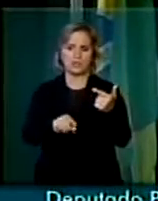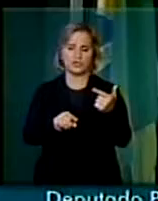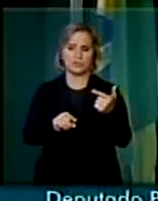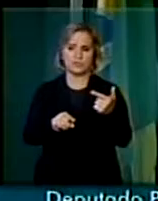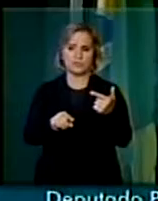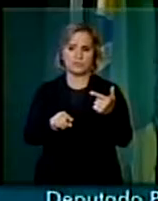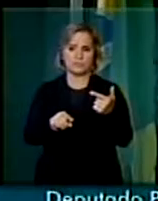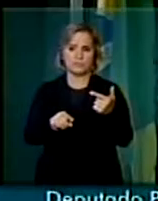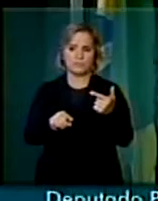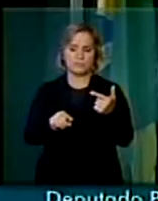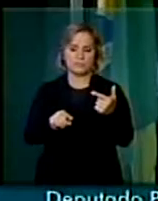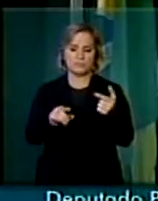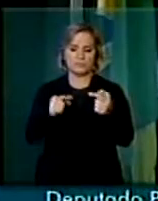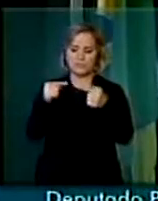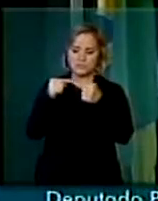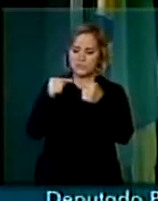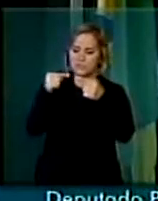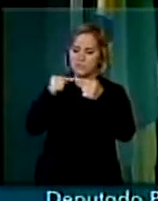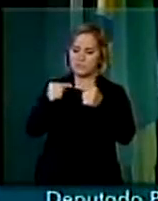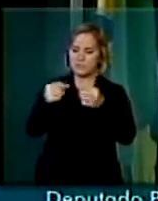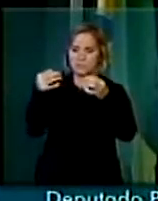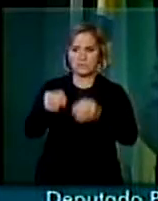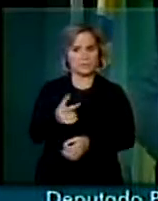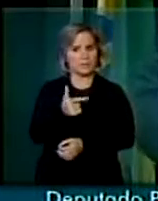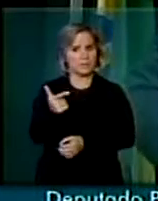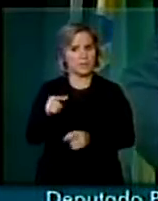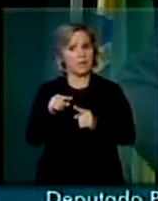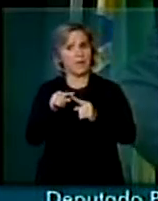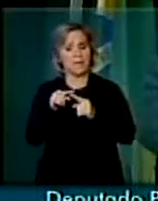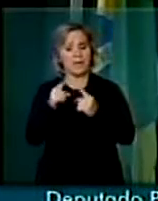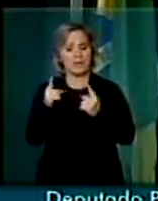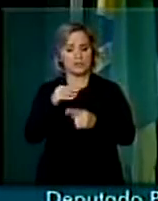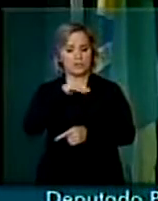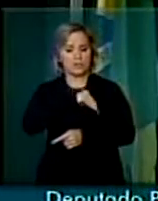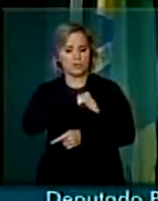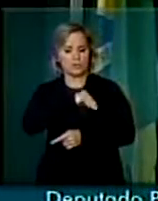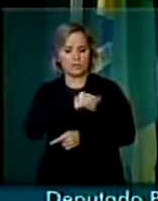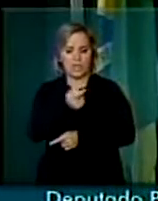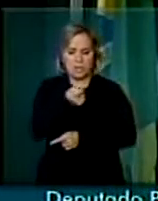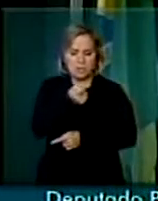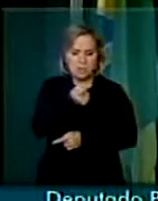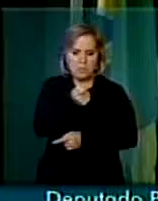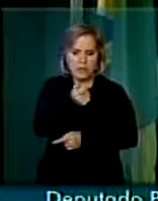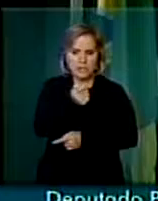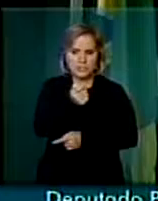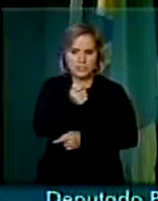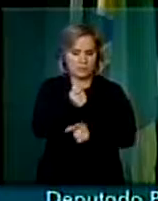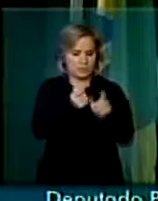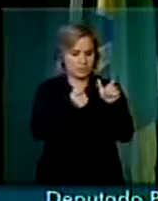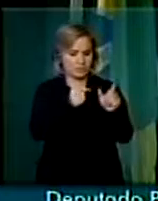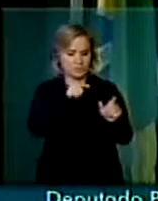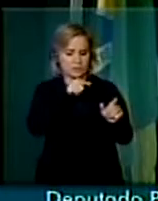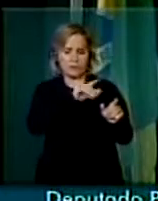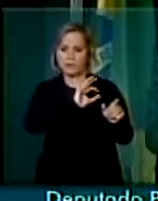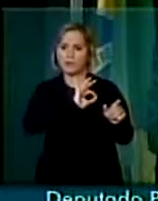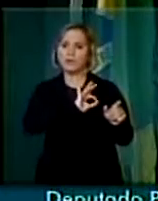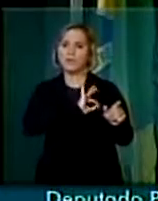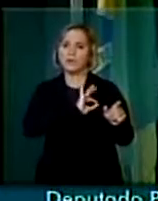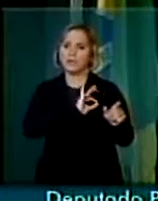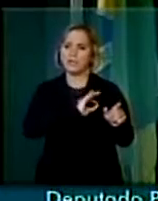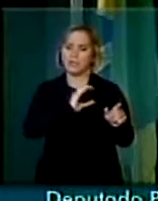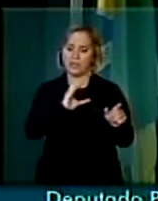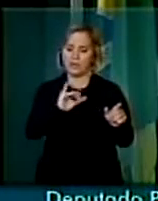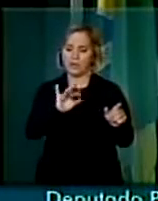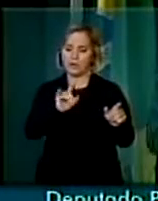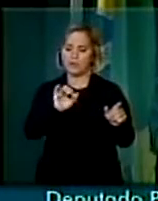há. Mas o baixo salário, ele impõe ao policial militar a necessidade do bico, ao policial civil,